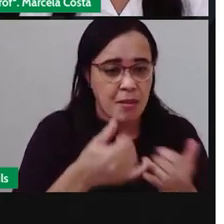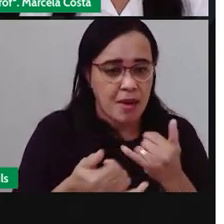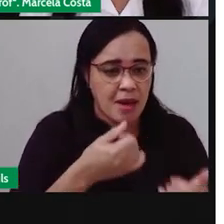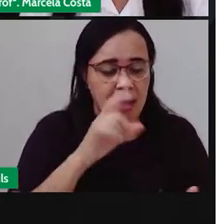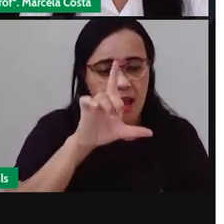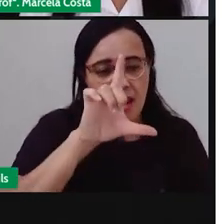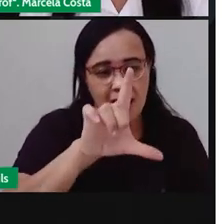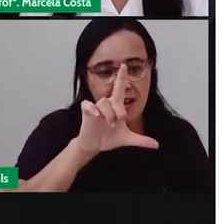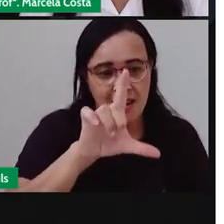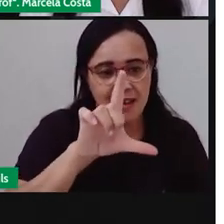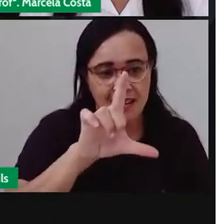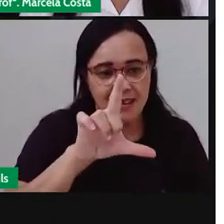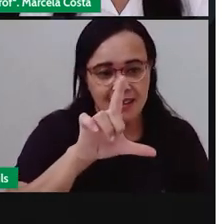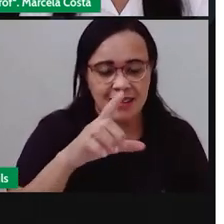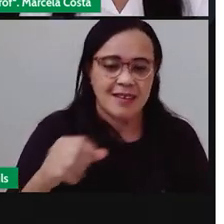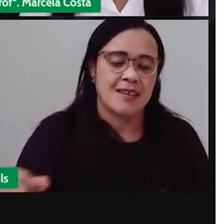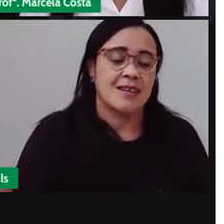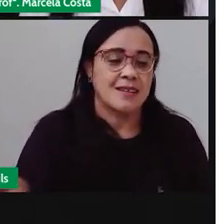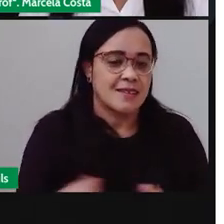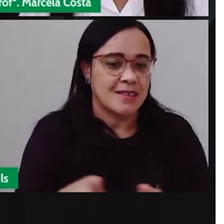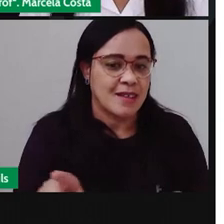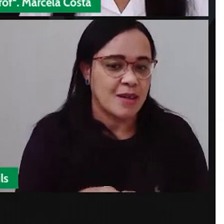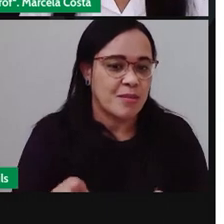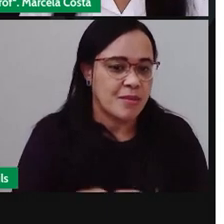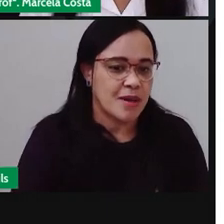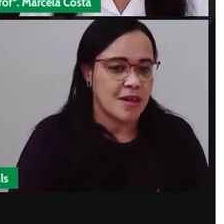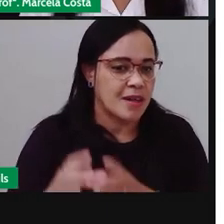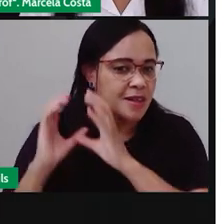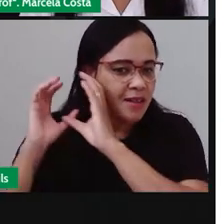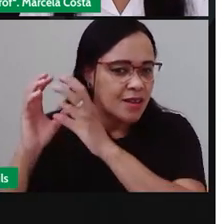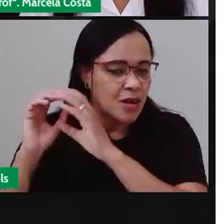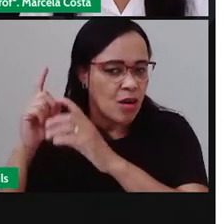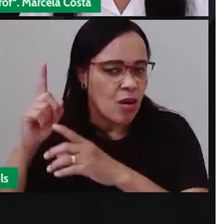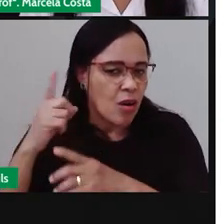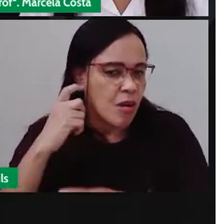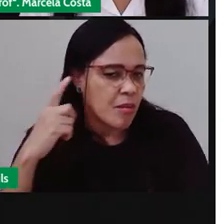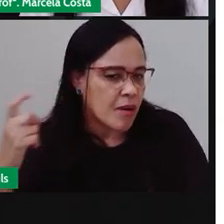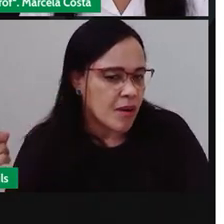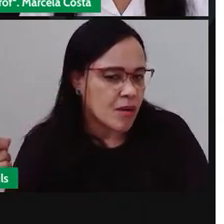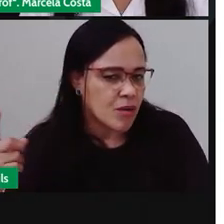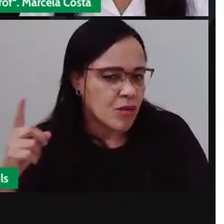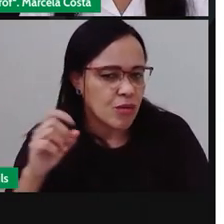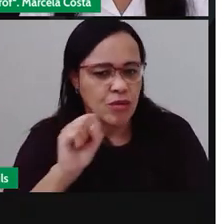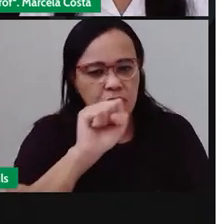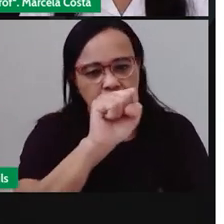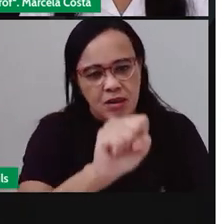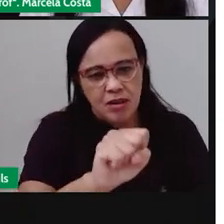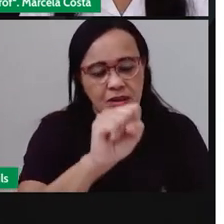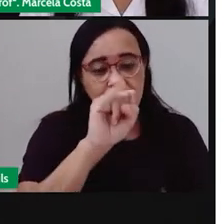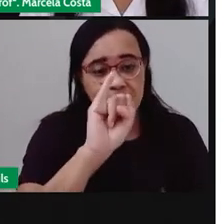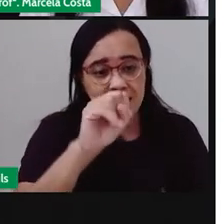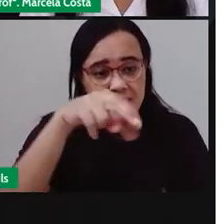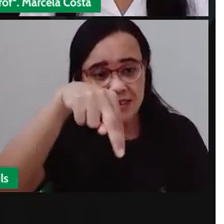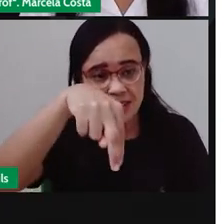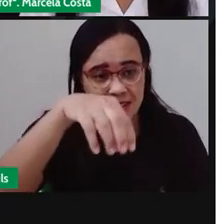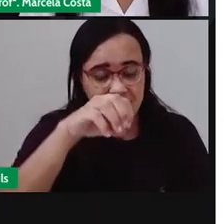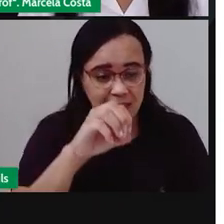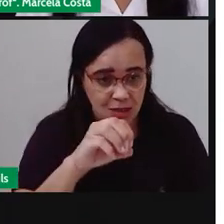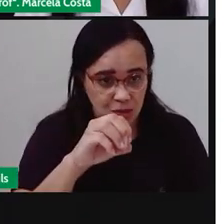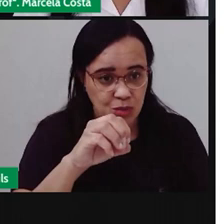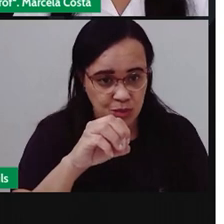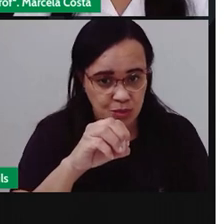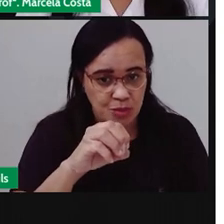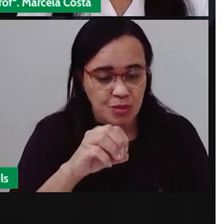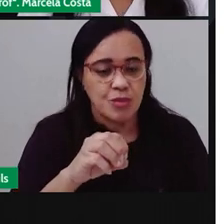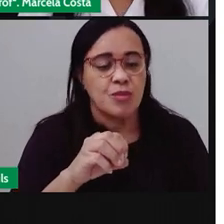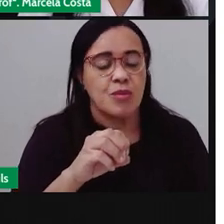Agora Eu tenho aqui O sino Que começa Com a letra S Que tem o som De